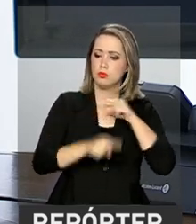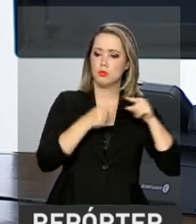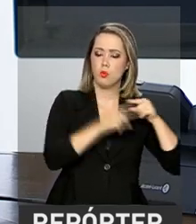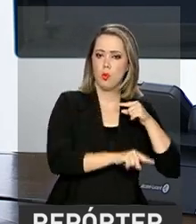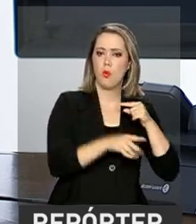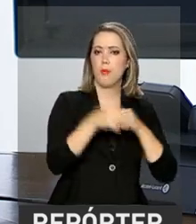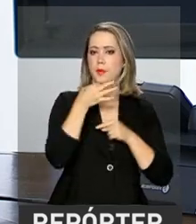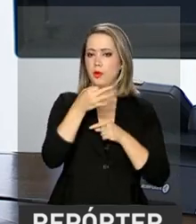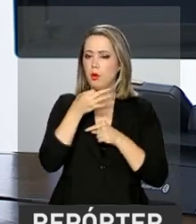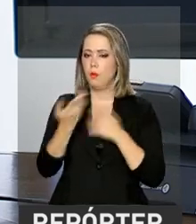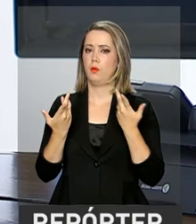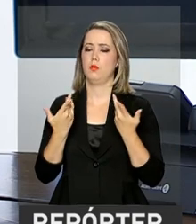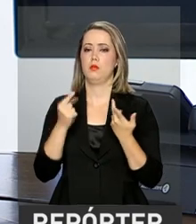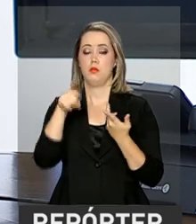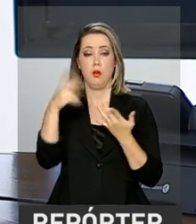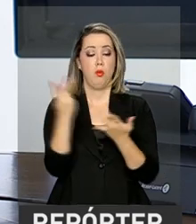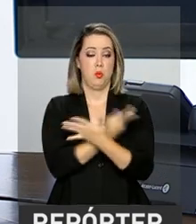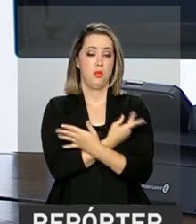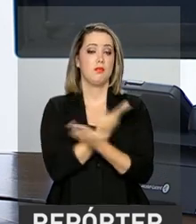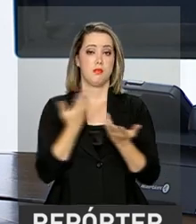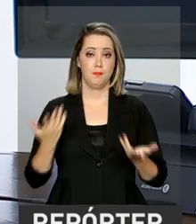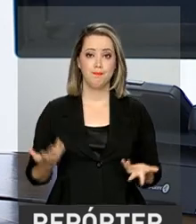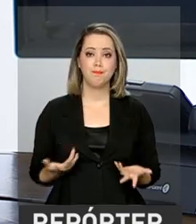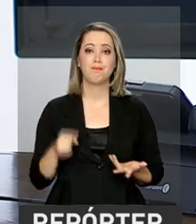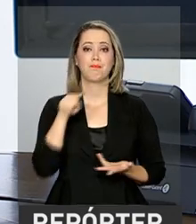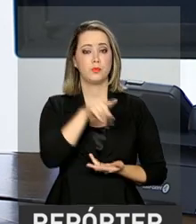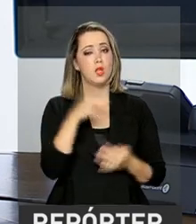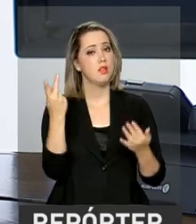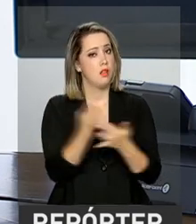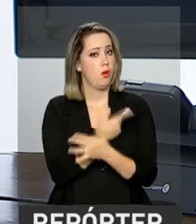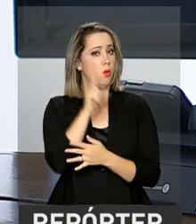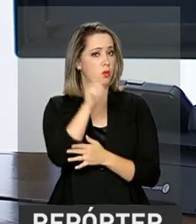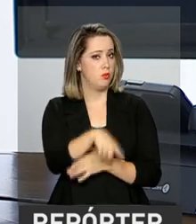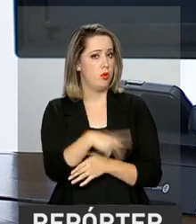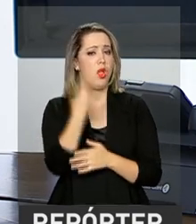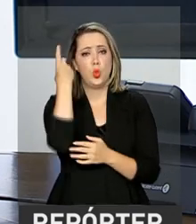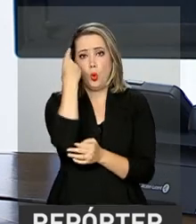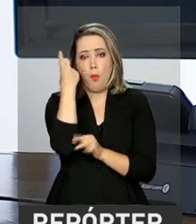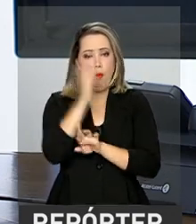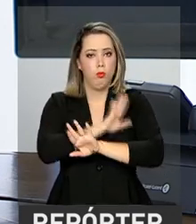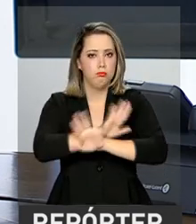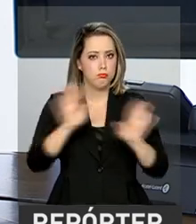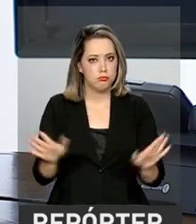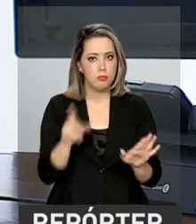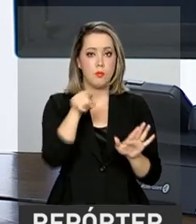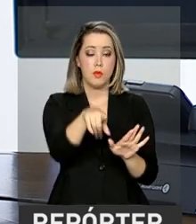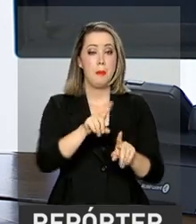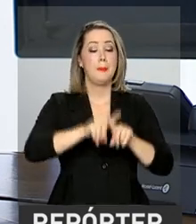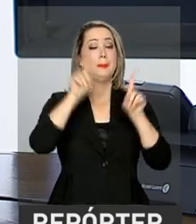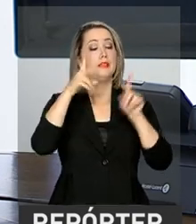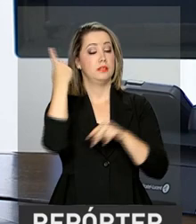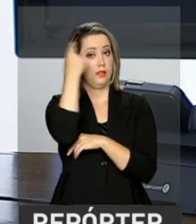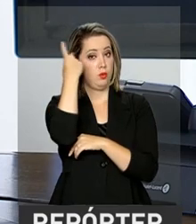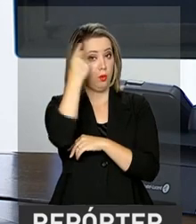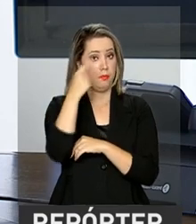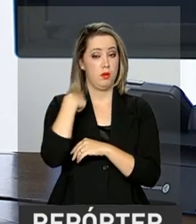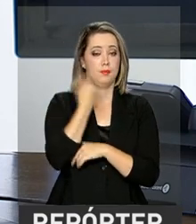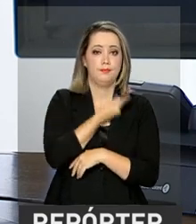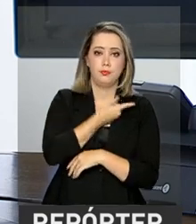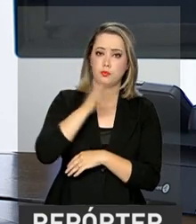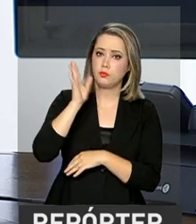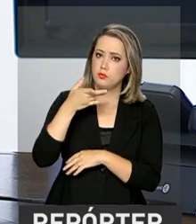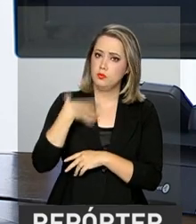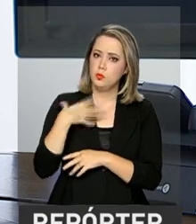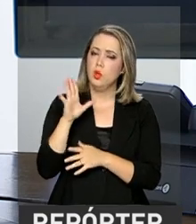sugestões, como realmente aconteceu. Isso ocorreu com muita naturalidade e com muita naturalidade nós